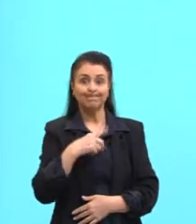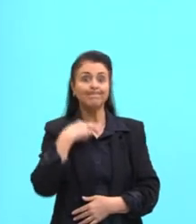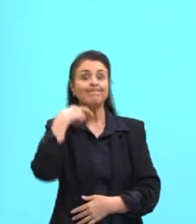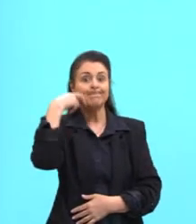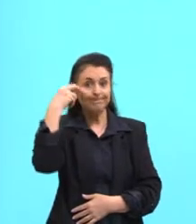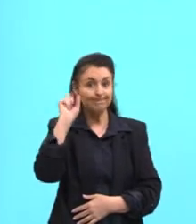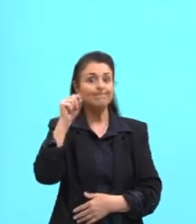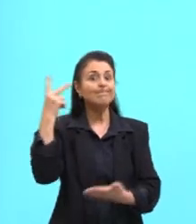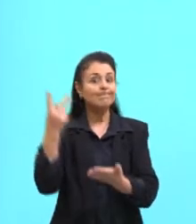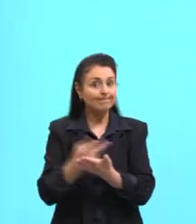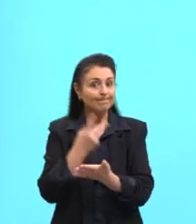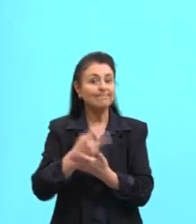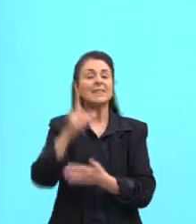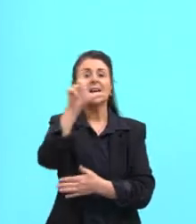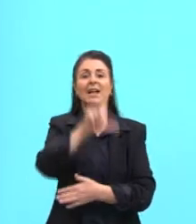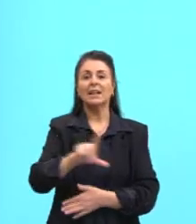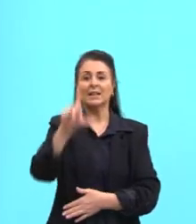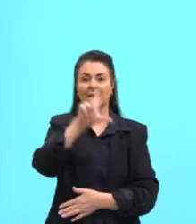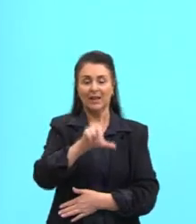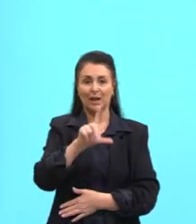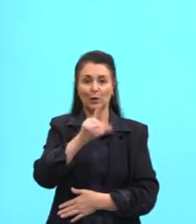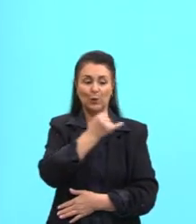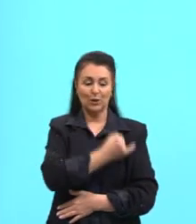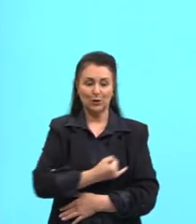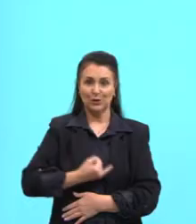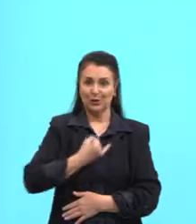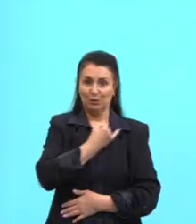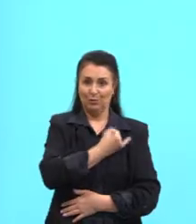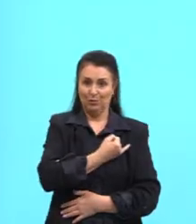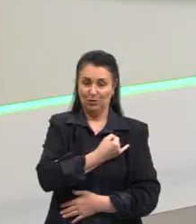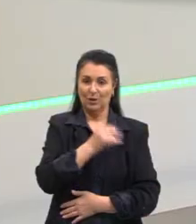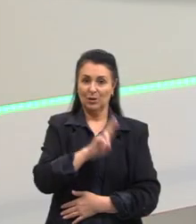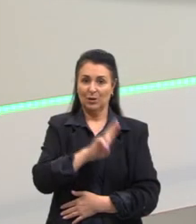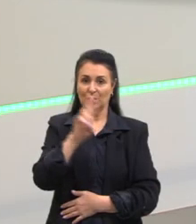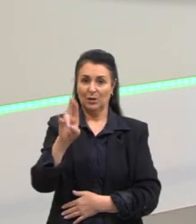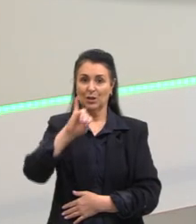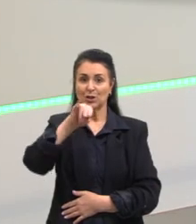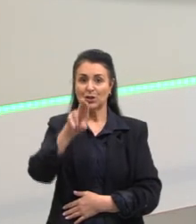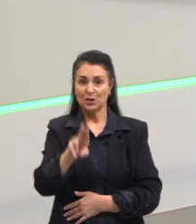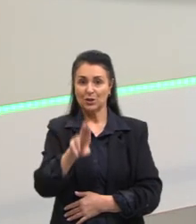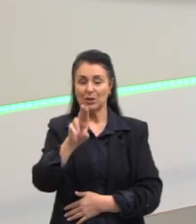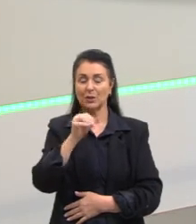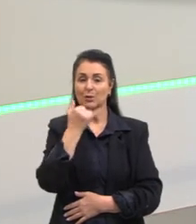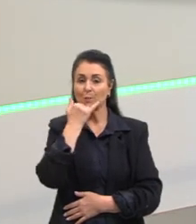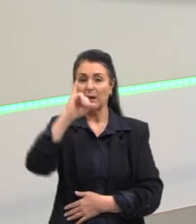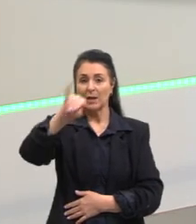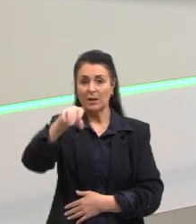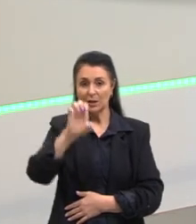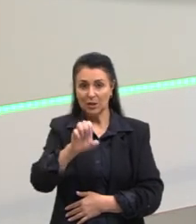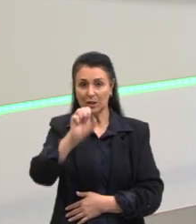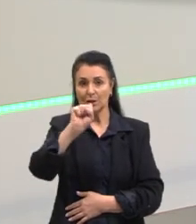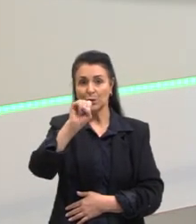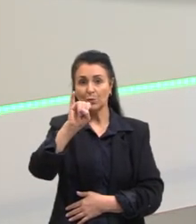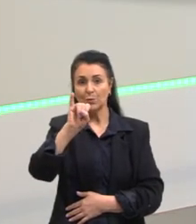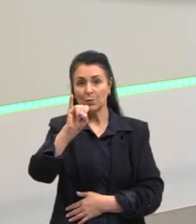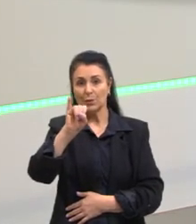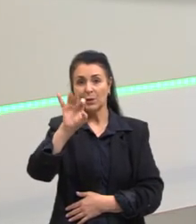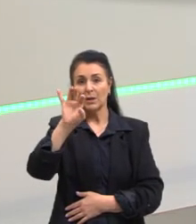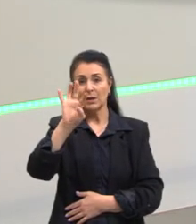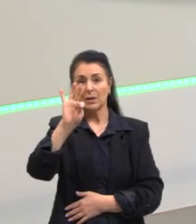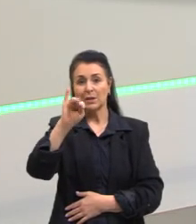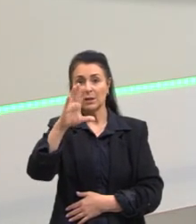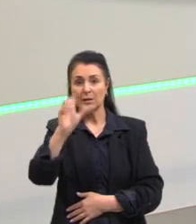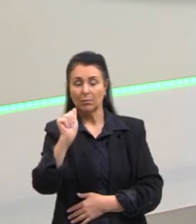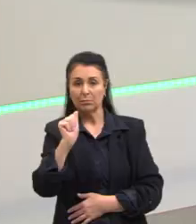Então, a literatura jesuítica, como diz o nome, jesuítica, vem dos jesuítas. Então, ela foi